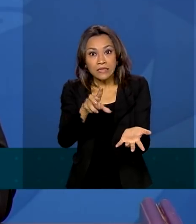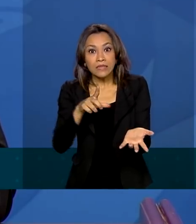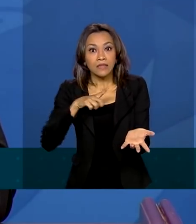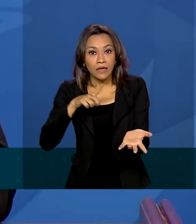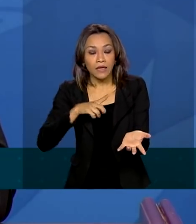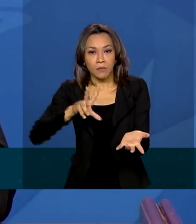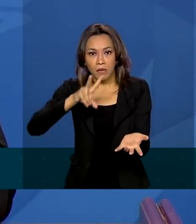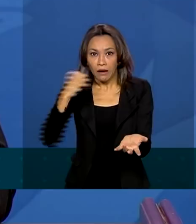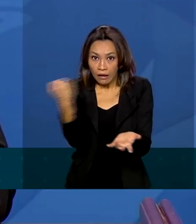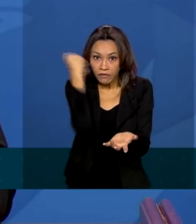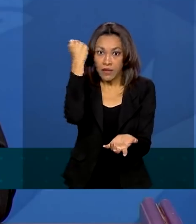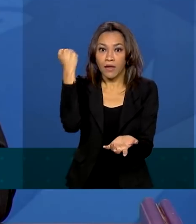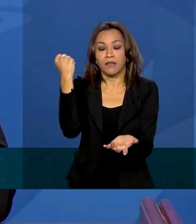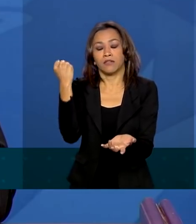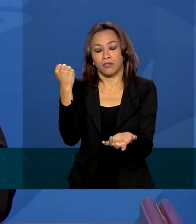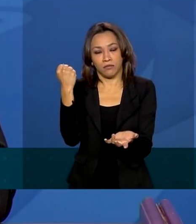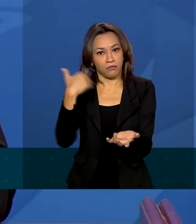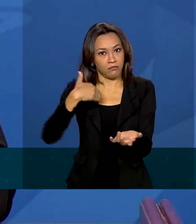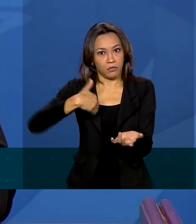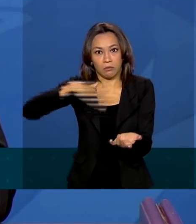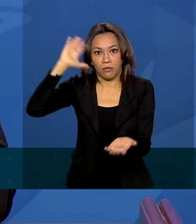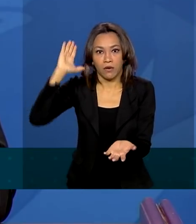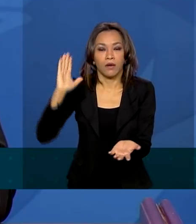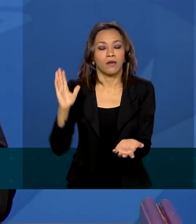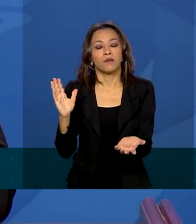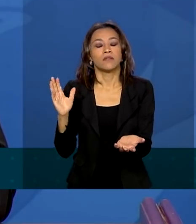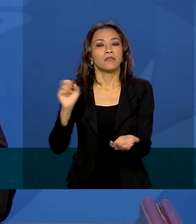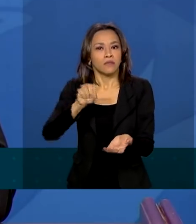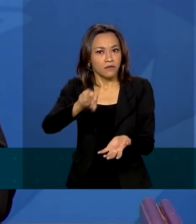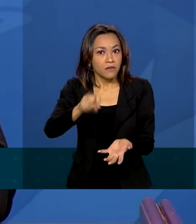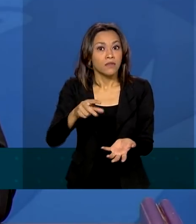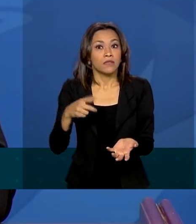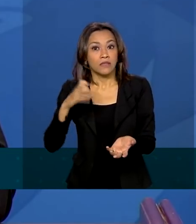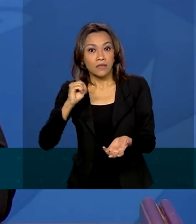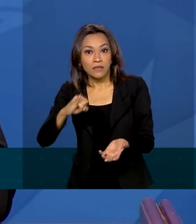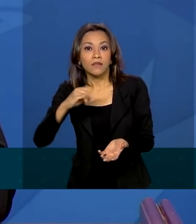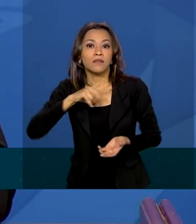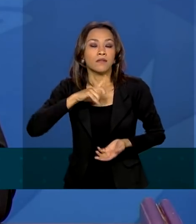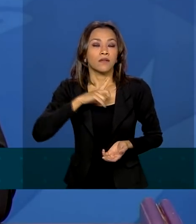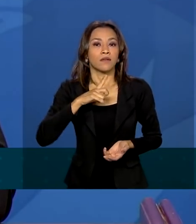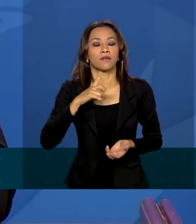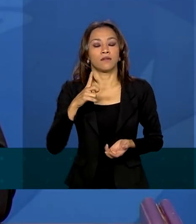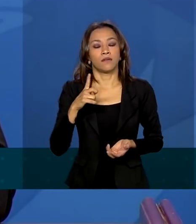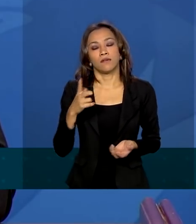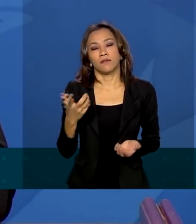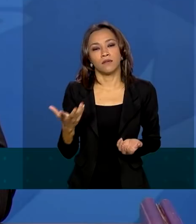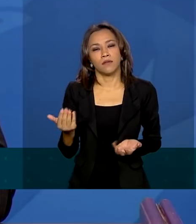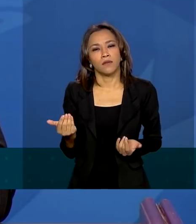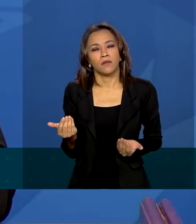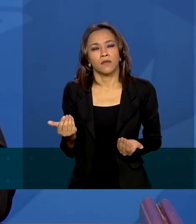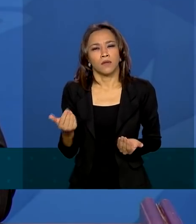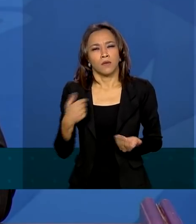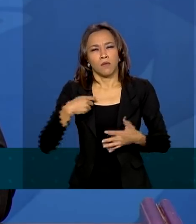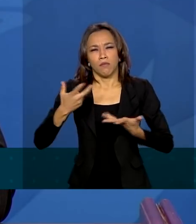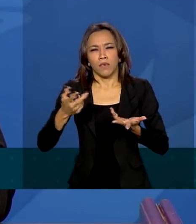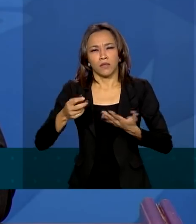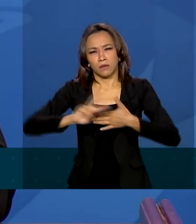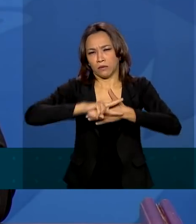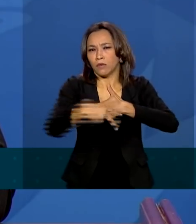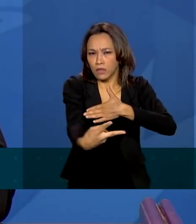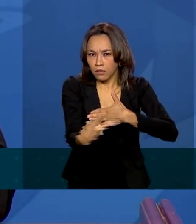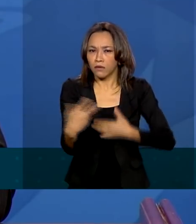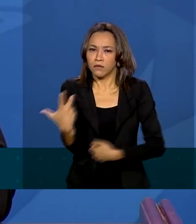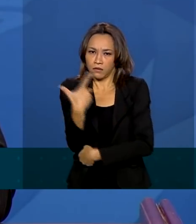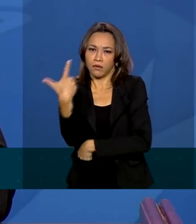gravidade maior, esse vírus, e se há qualquer tipo de impacto nas vacinas que nós